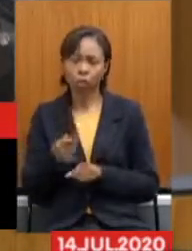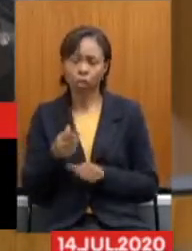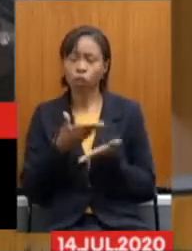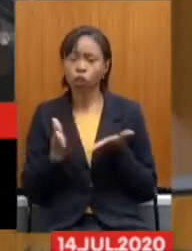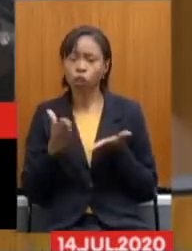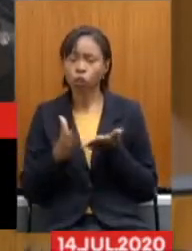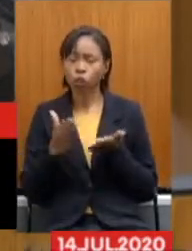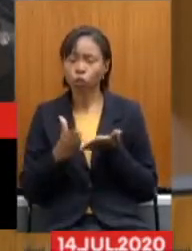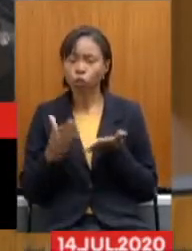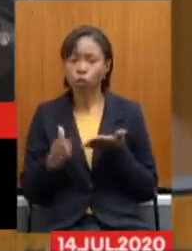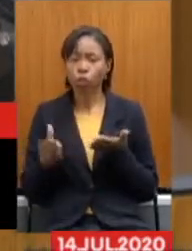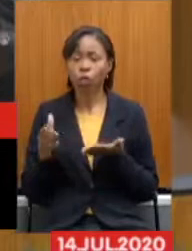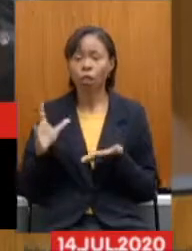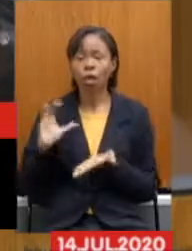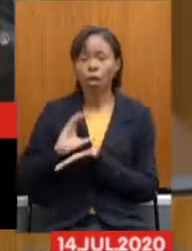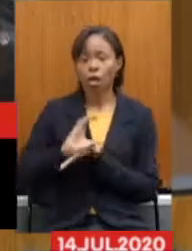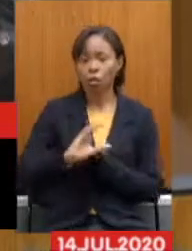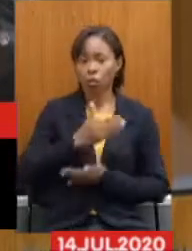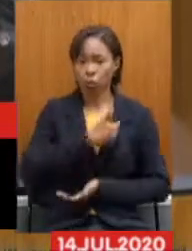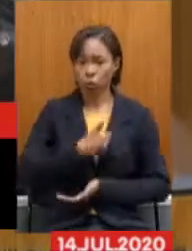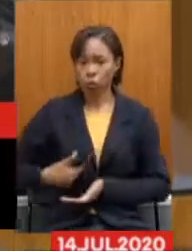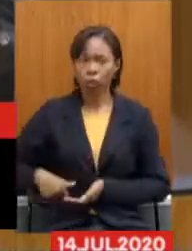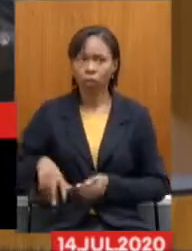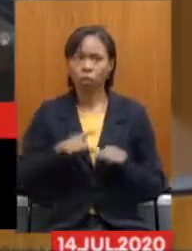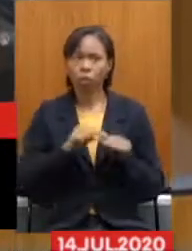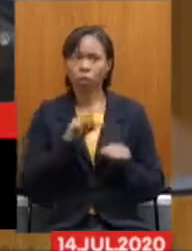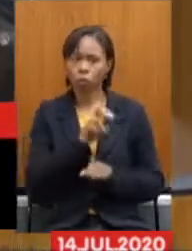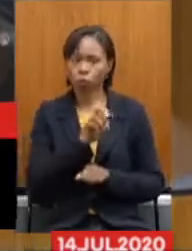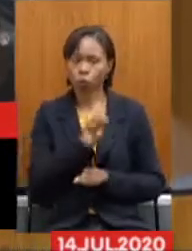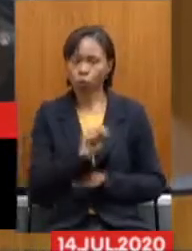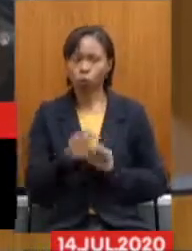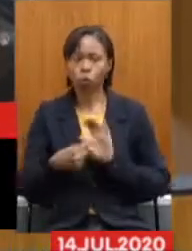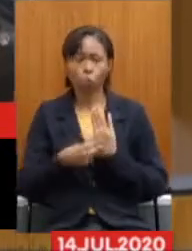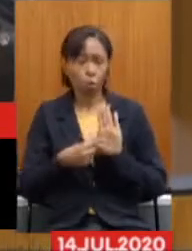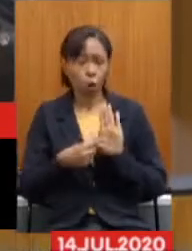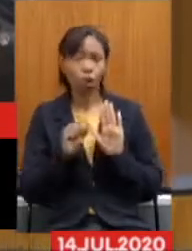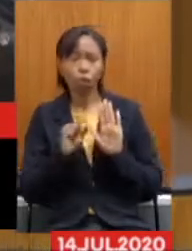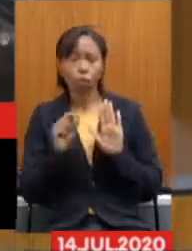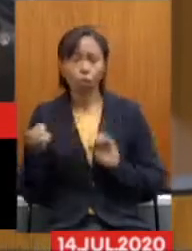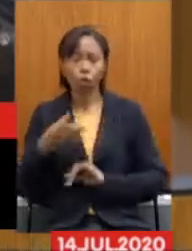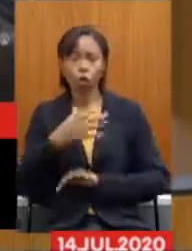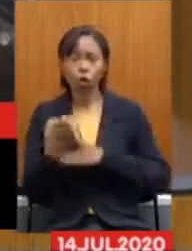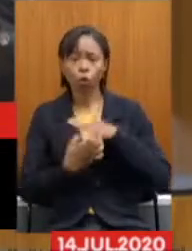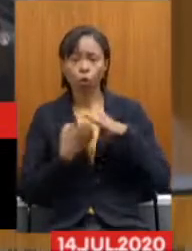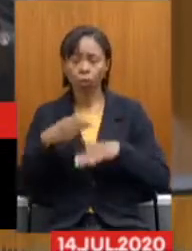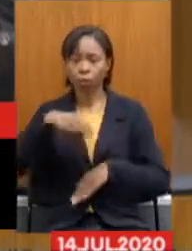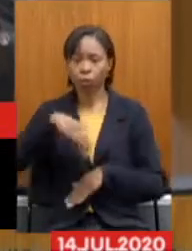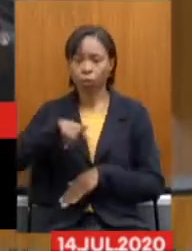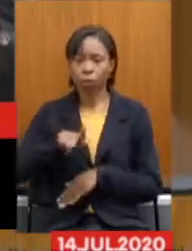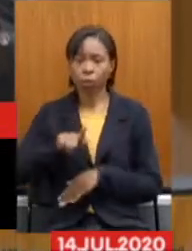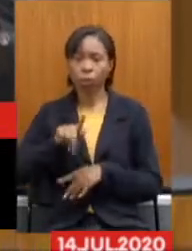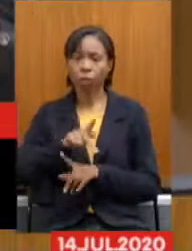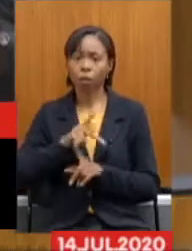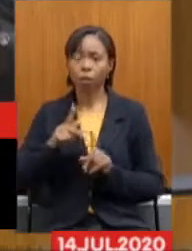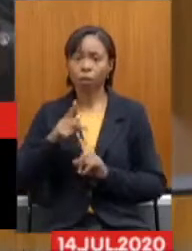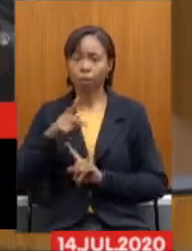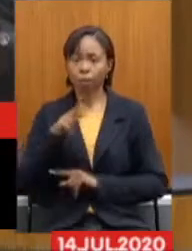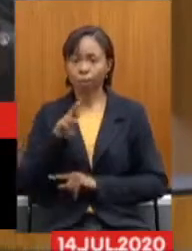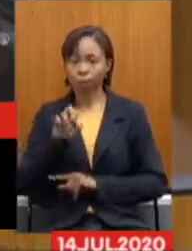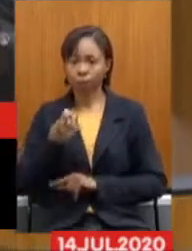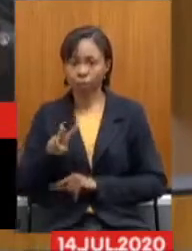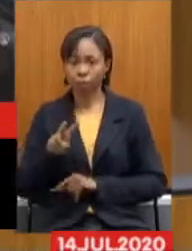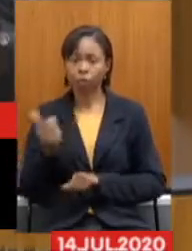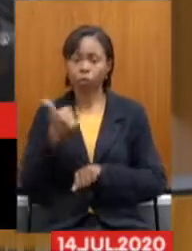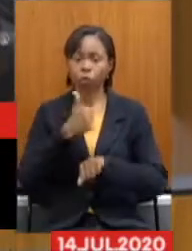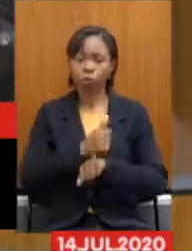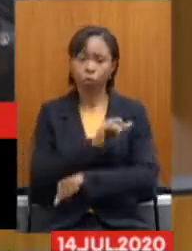arrecadações da Previdenciária do Estado. O 58, onde claramente se diz que a nova empresa MGPREP sucederá ao Ipseng com assinatura